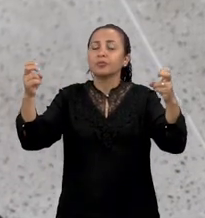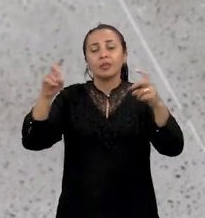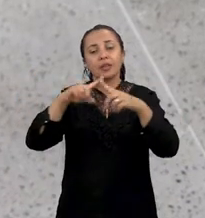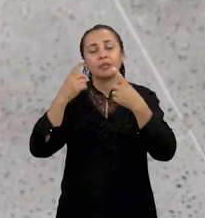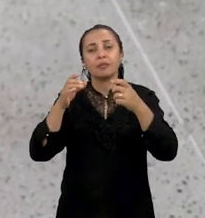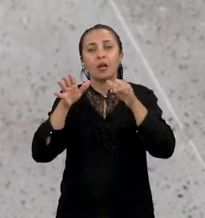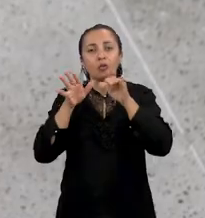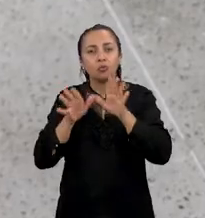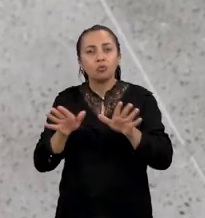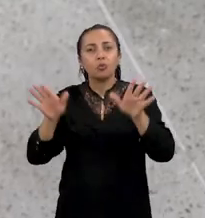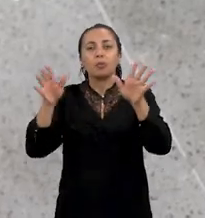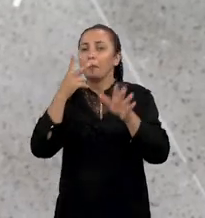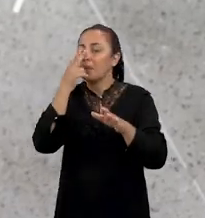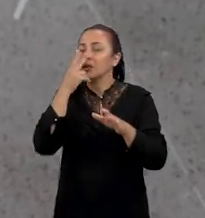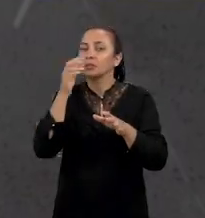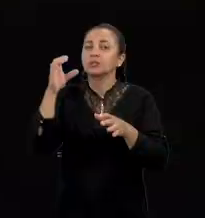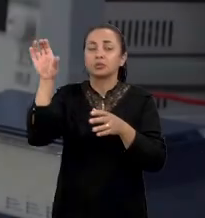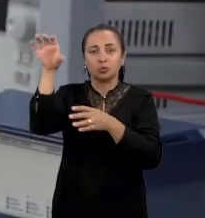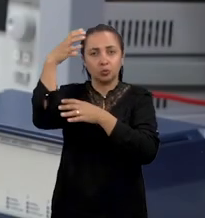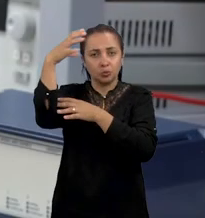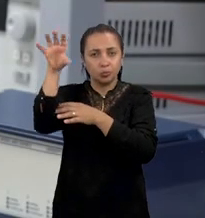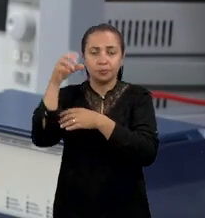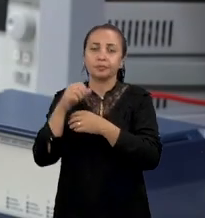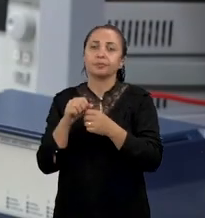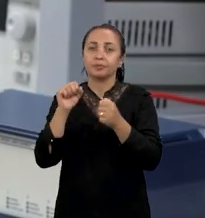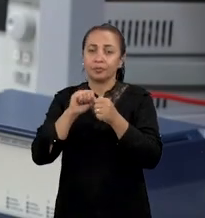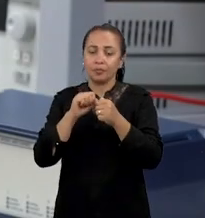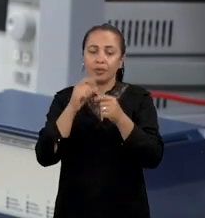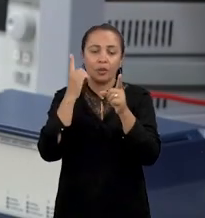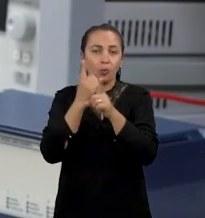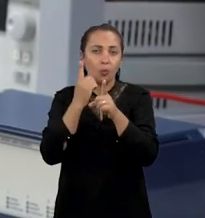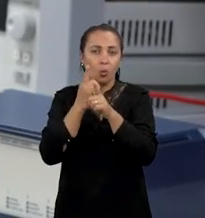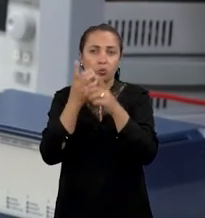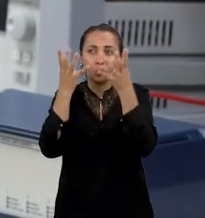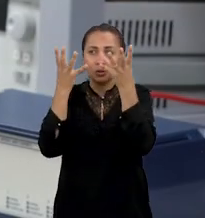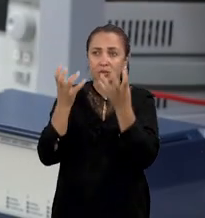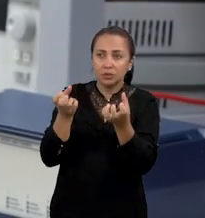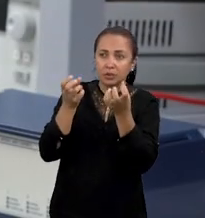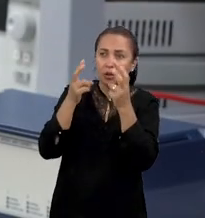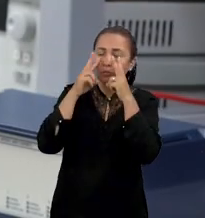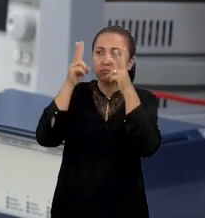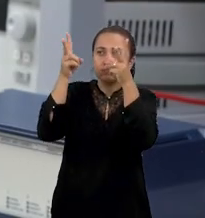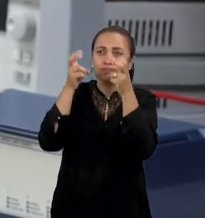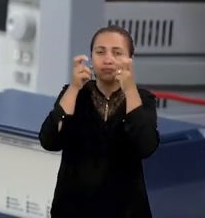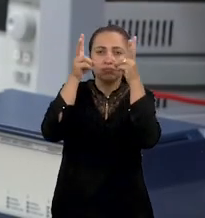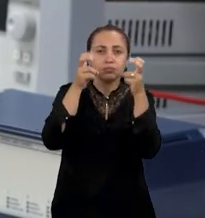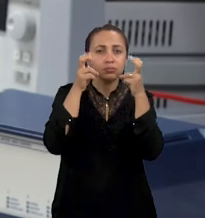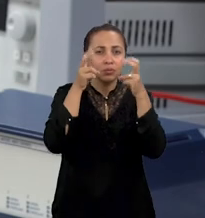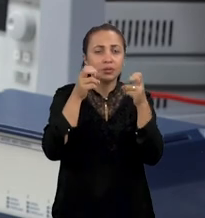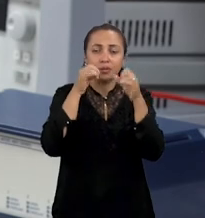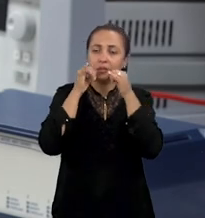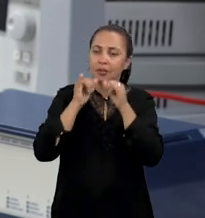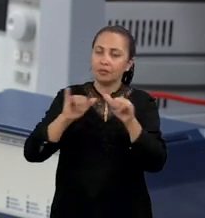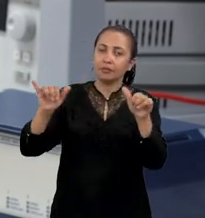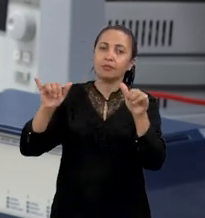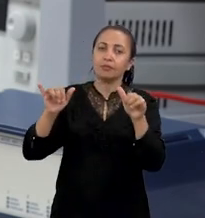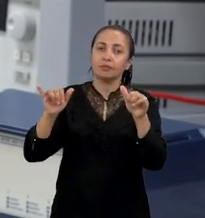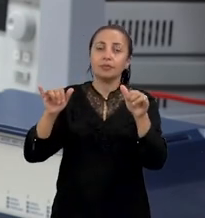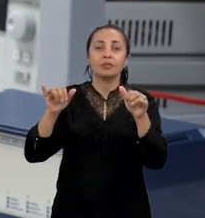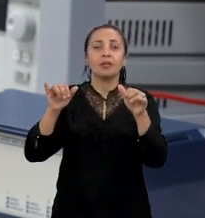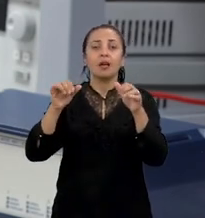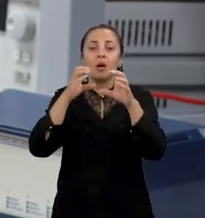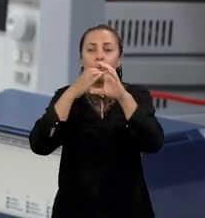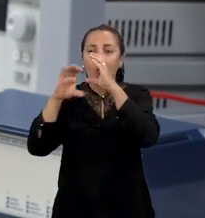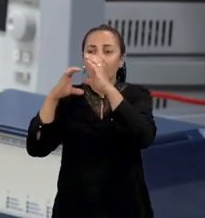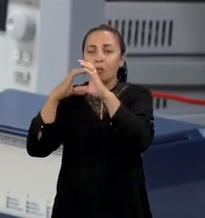mas em uma aeronave semelhante a essa. Feito a detecção, o drone envia uma comunicação